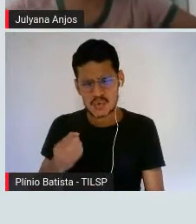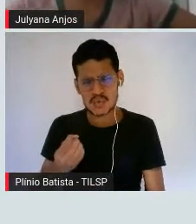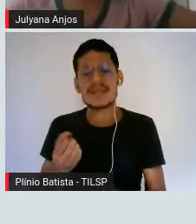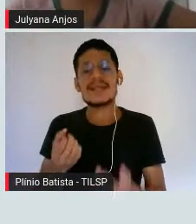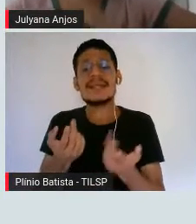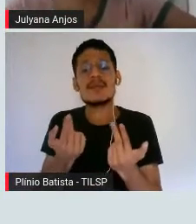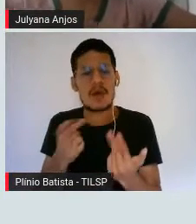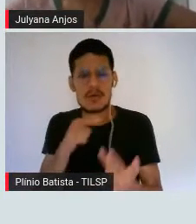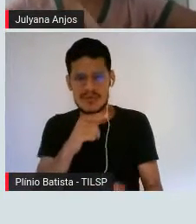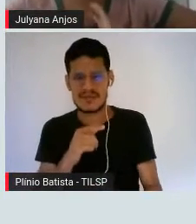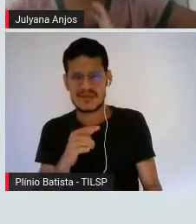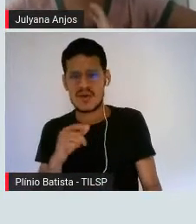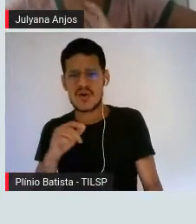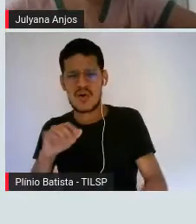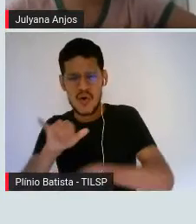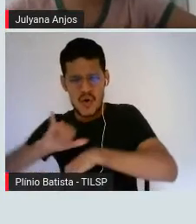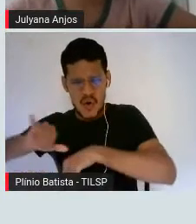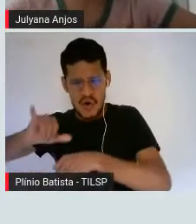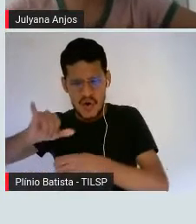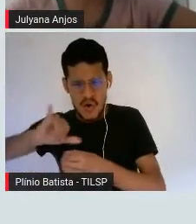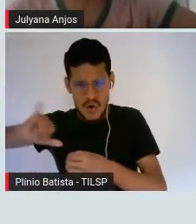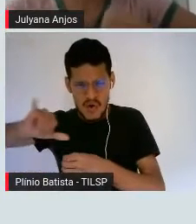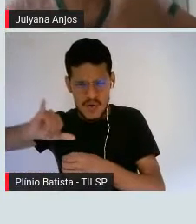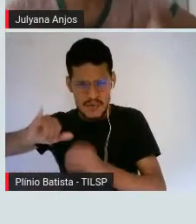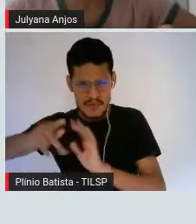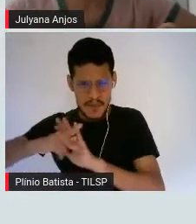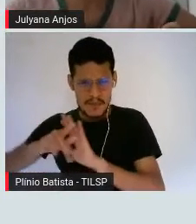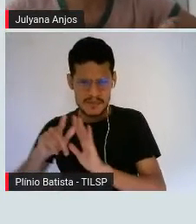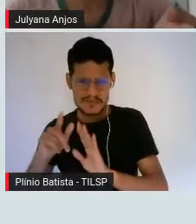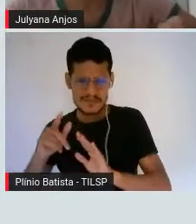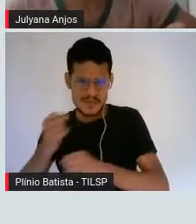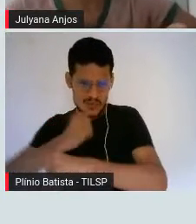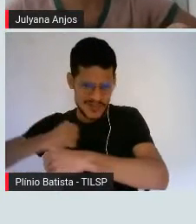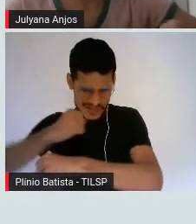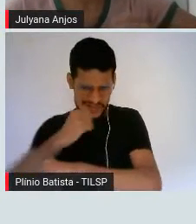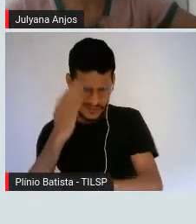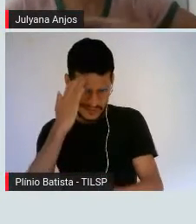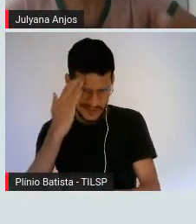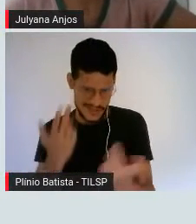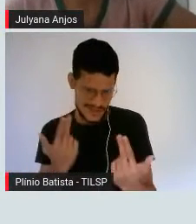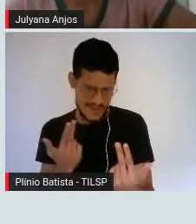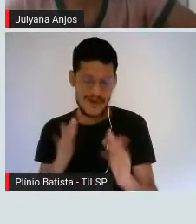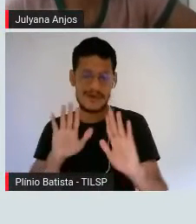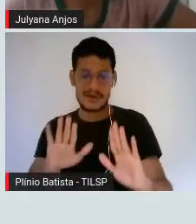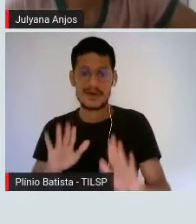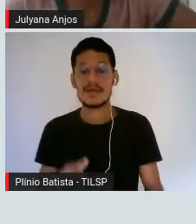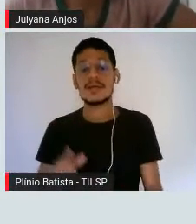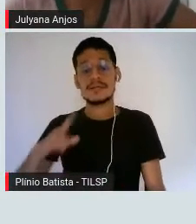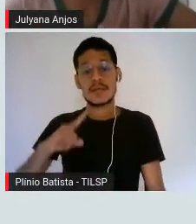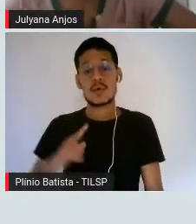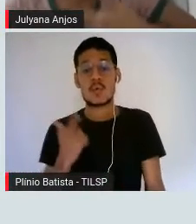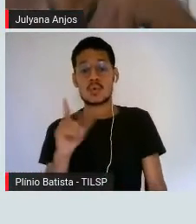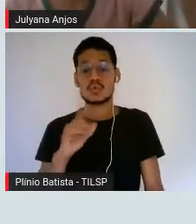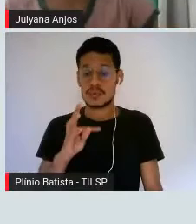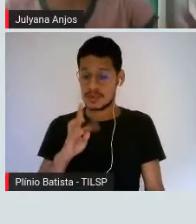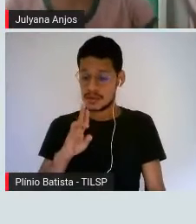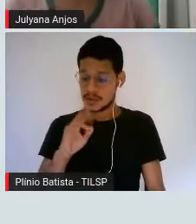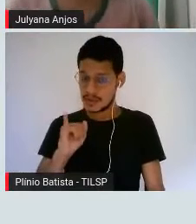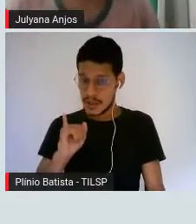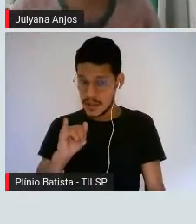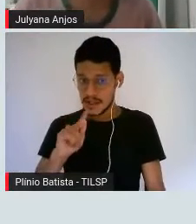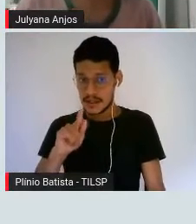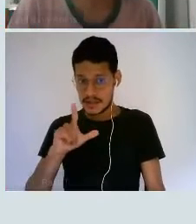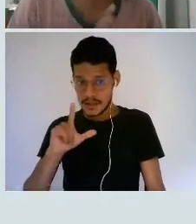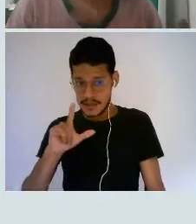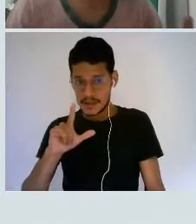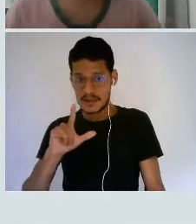Então era básico por isso que eu queria que a gente falasse do glicerídeo. E a gente tem o triglicerídeo, que é uma reserva